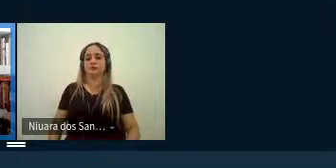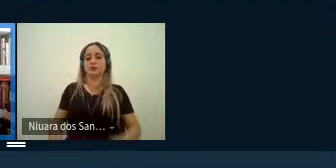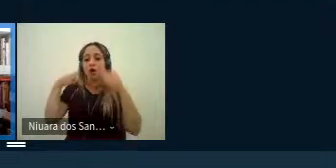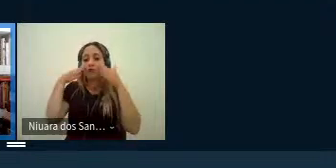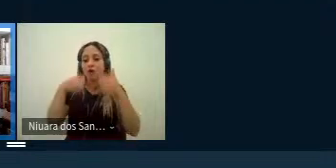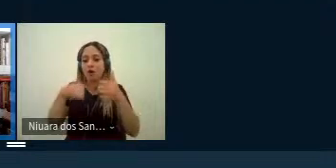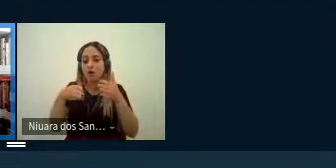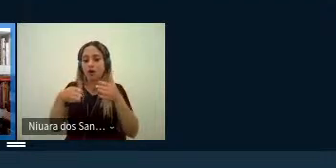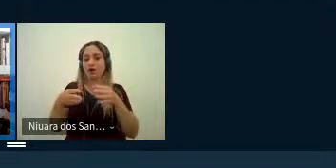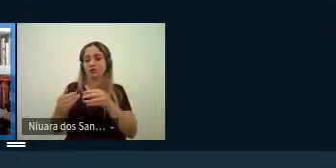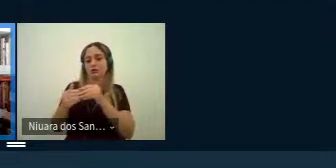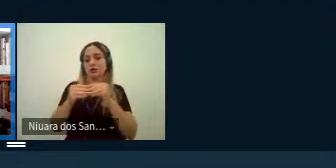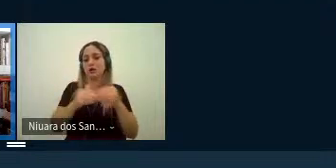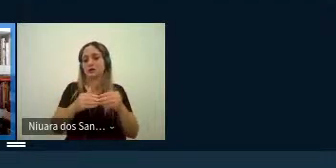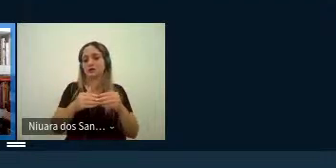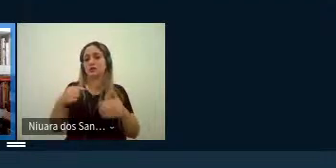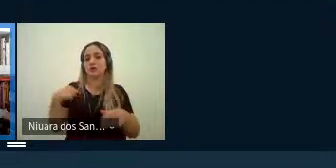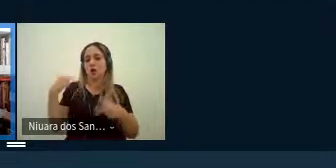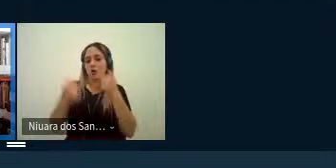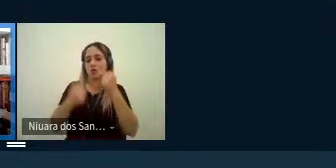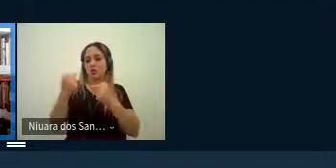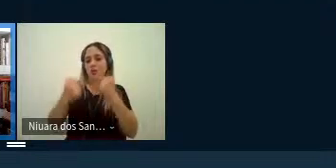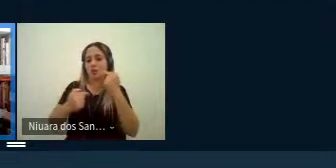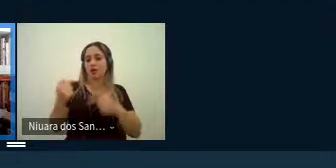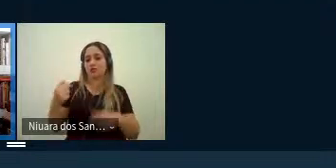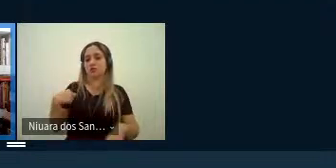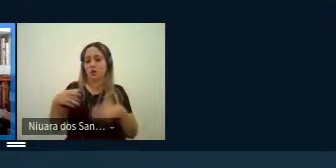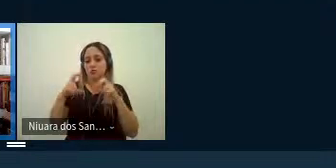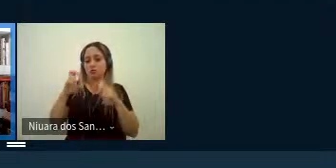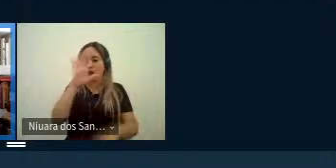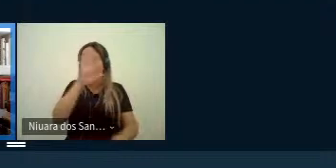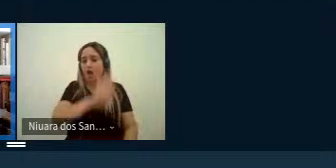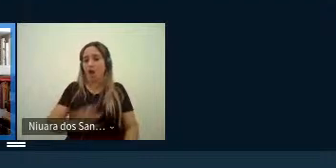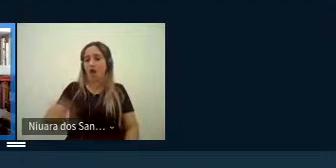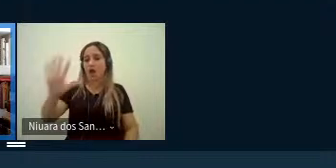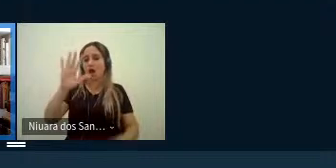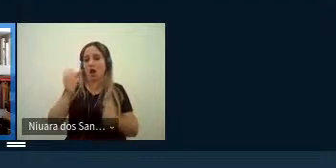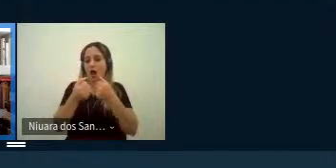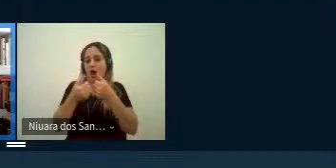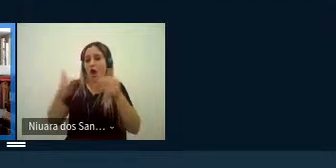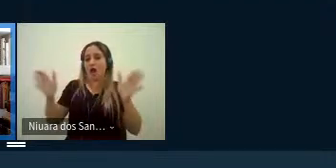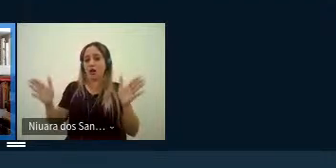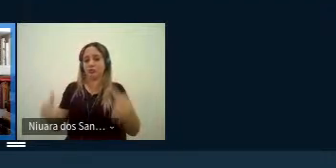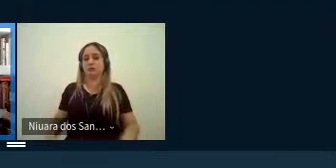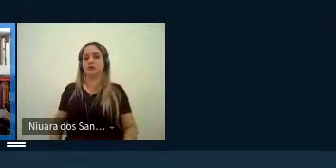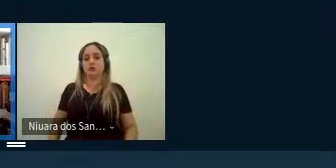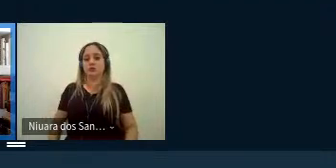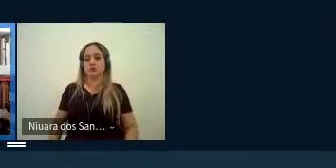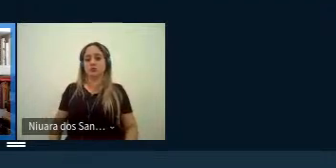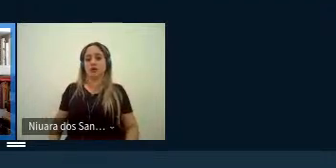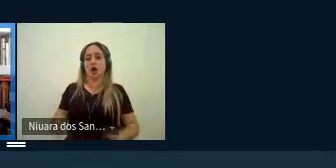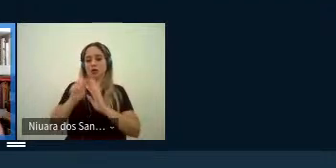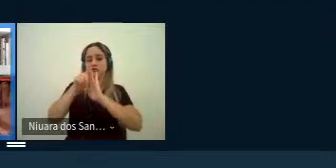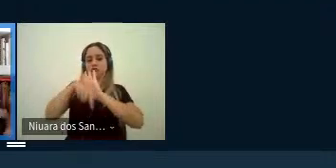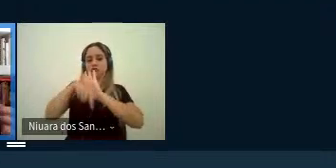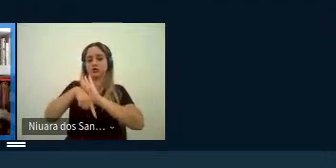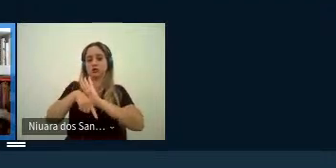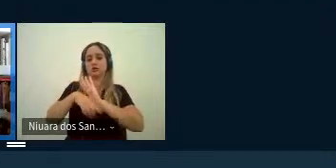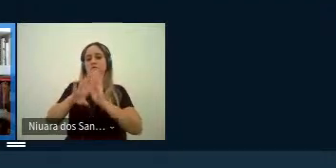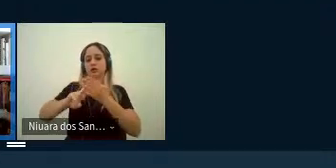trazendo né ao debate esses aspectos mais amplos relacionados a gênero a tradução né